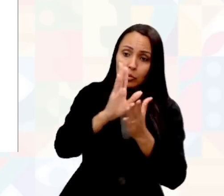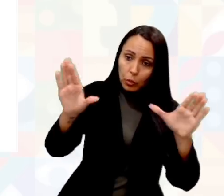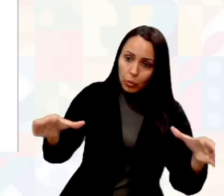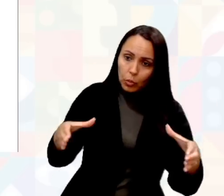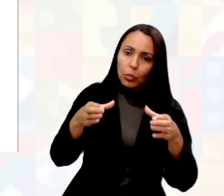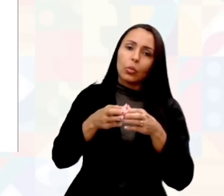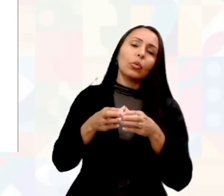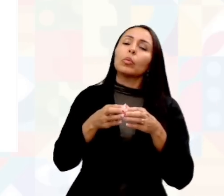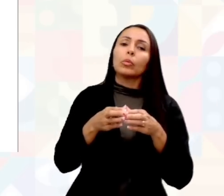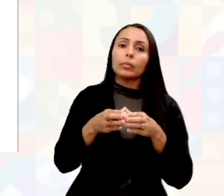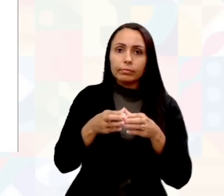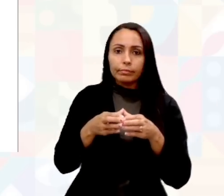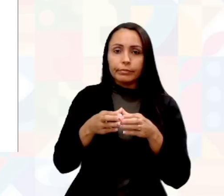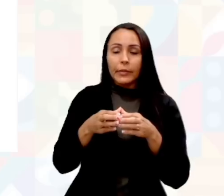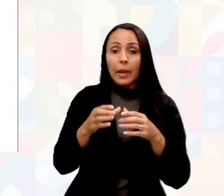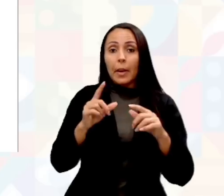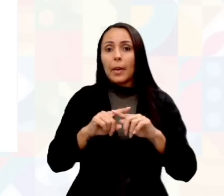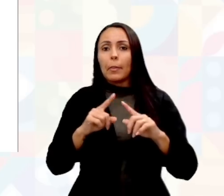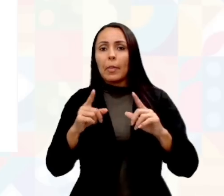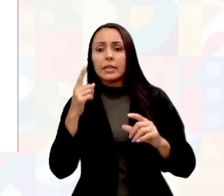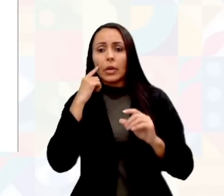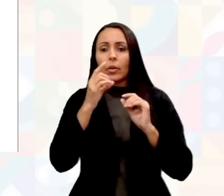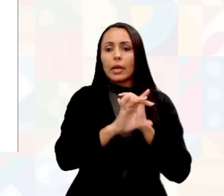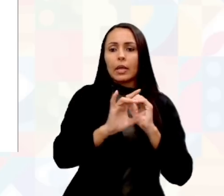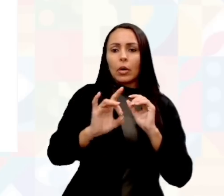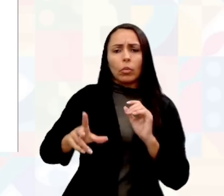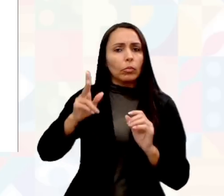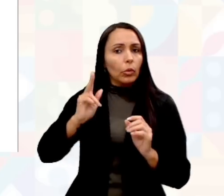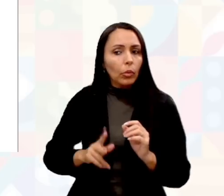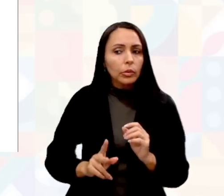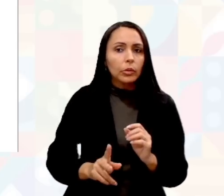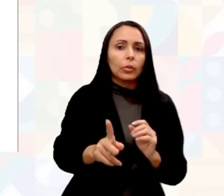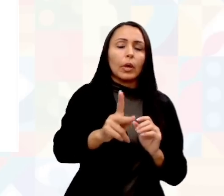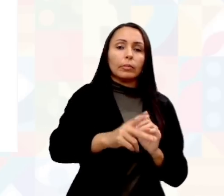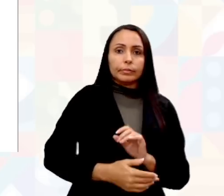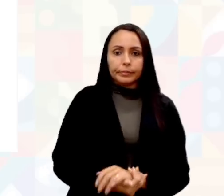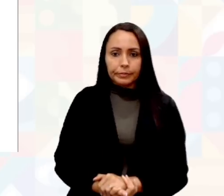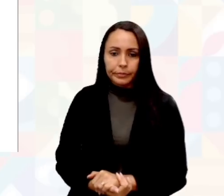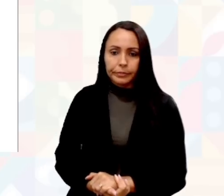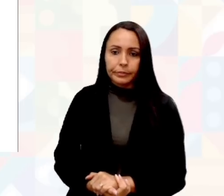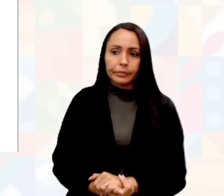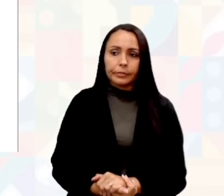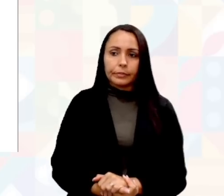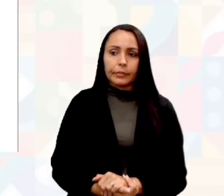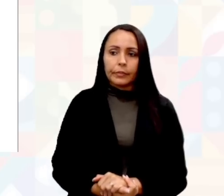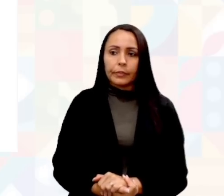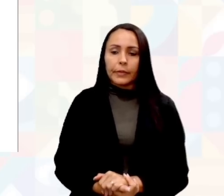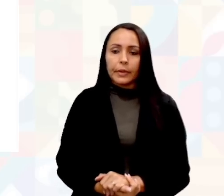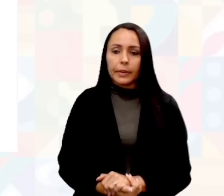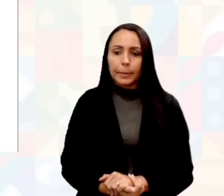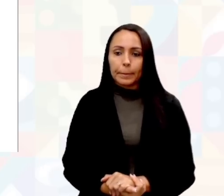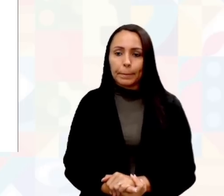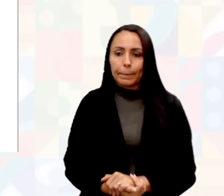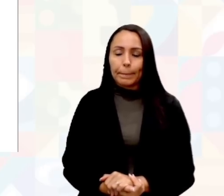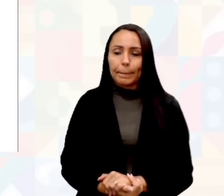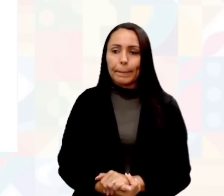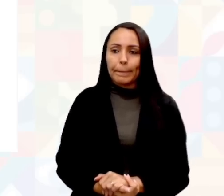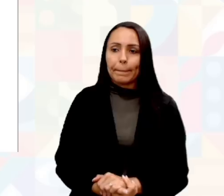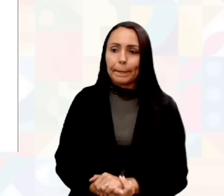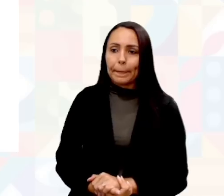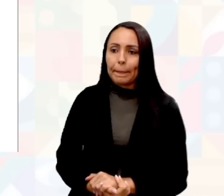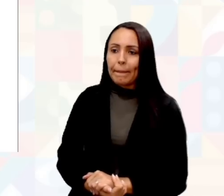na mesma equipe, mas a autoridade de cada um prevalece. Ou seja, cada um tendo aí a sua responsabilidade na sua área